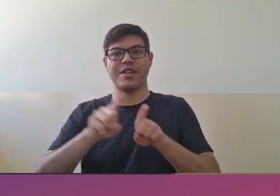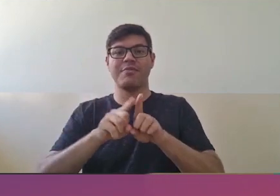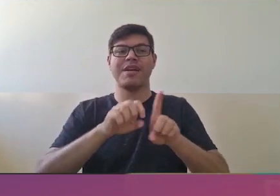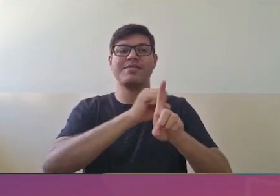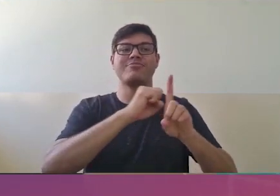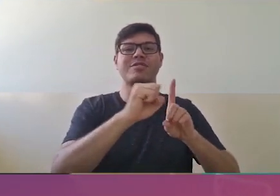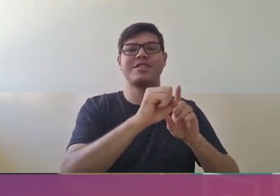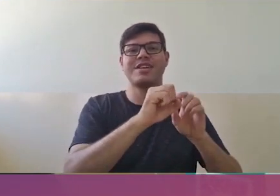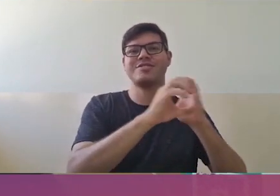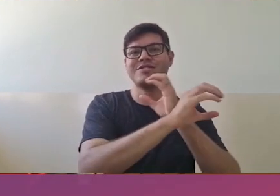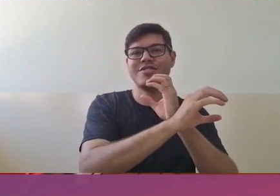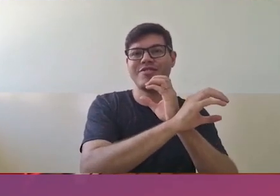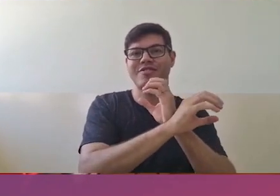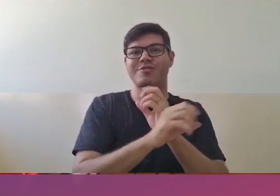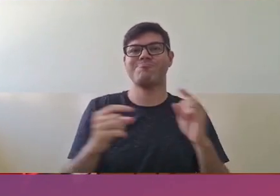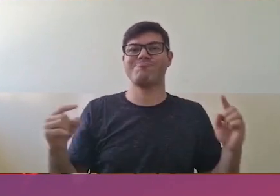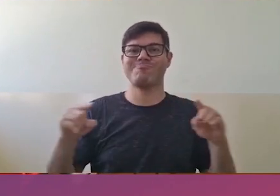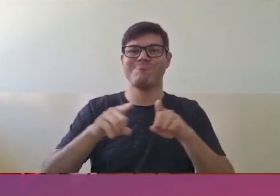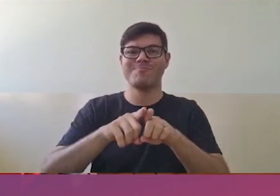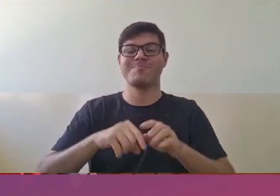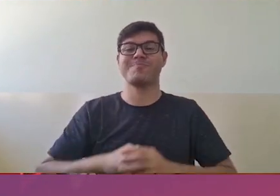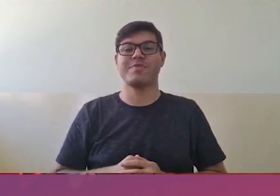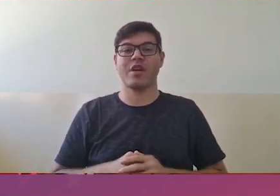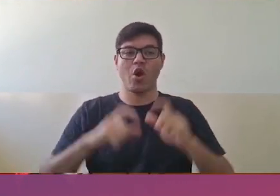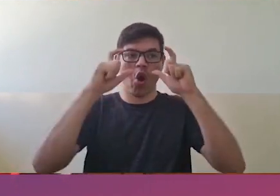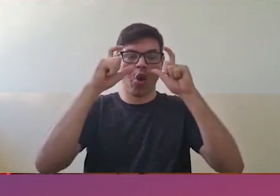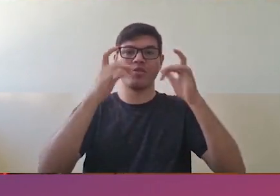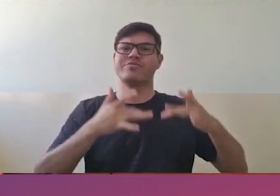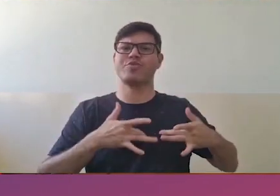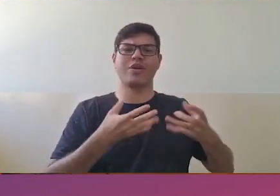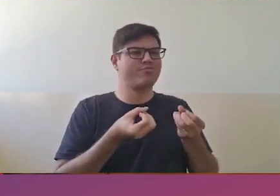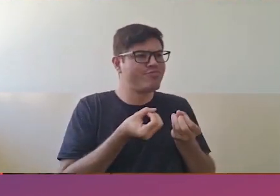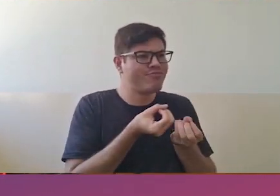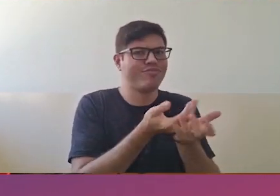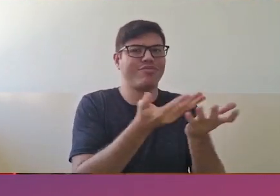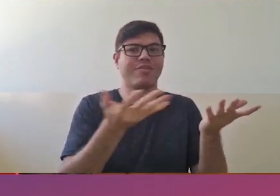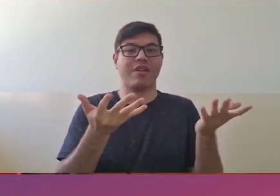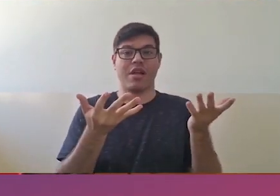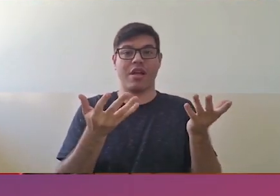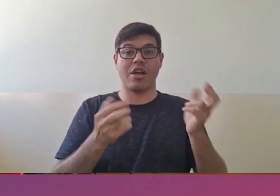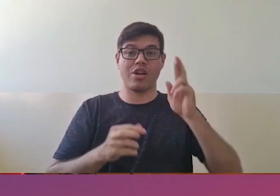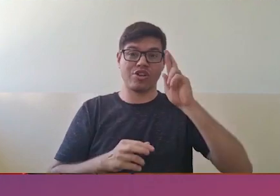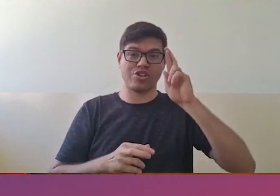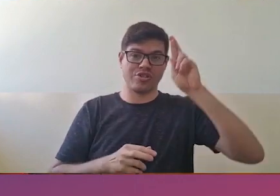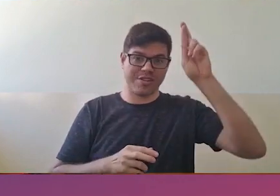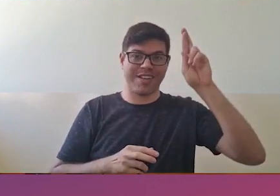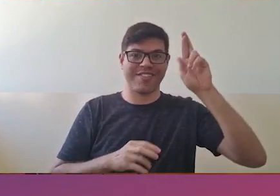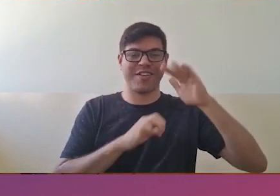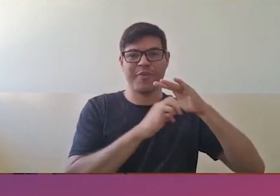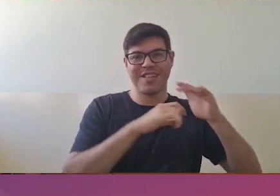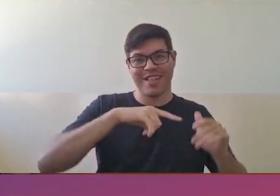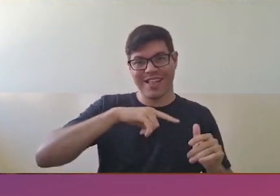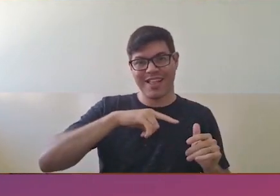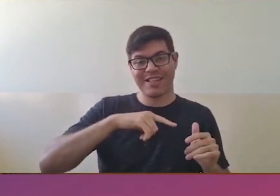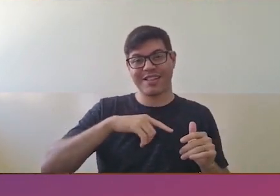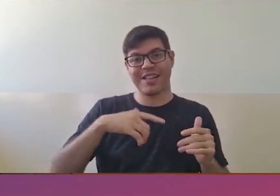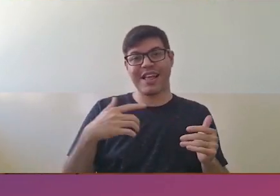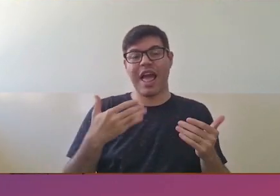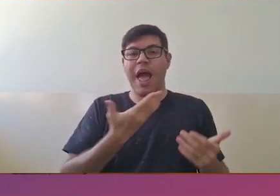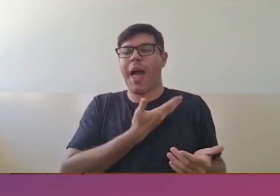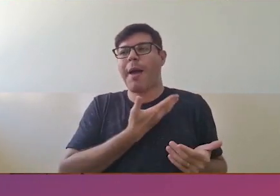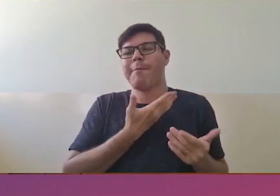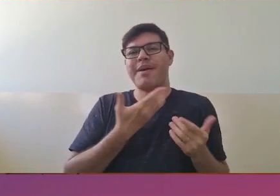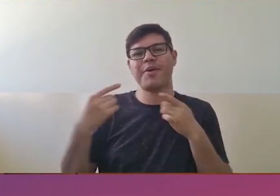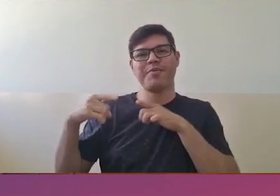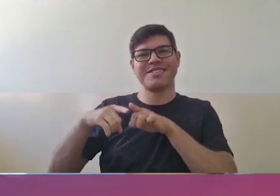com a sociedade civil. Esses óculos foram todos doados, foi um grupo de empresários, amigos do Fundo Social, que